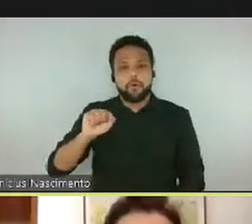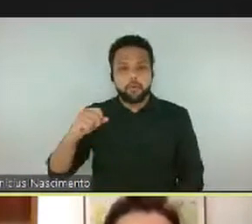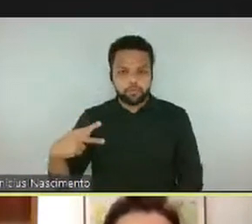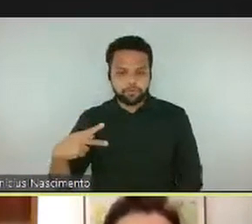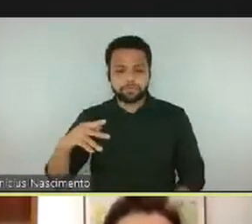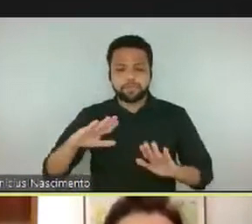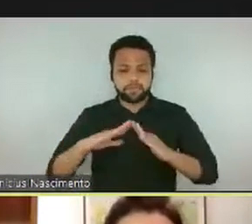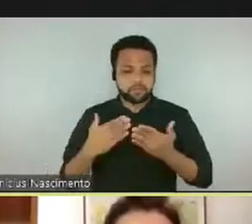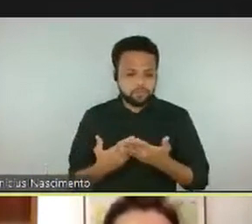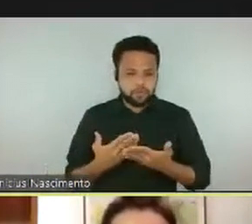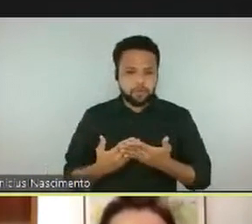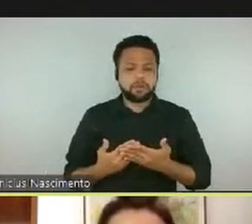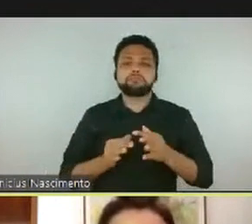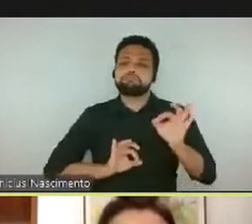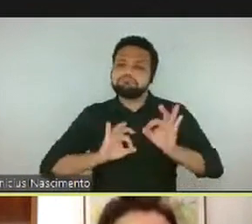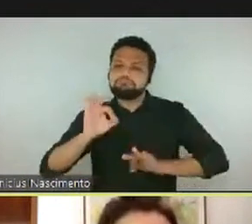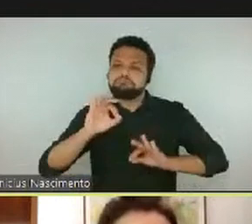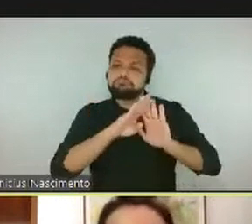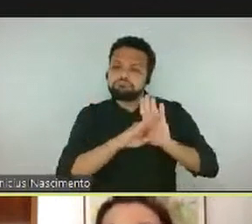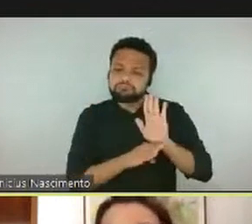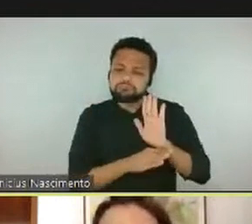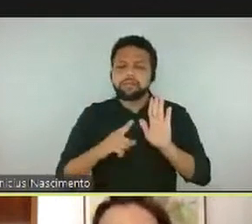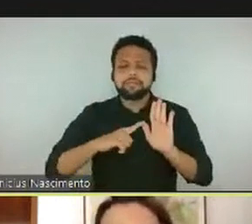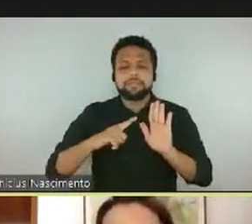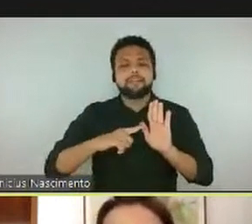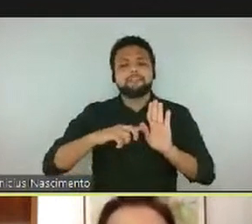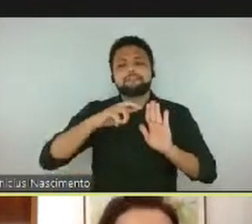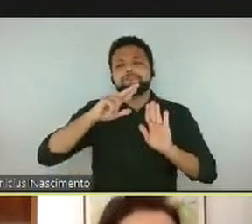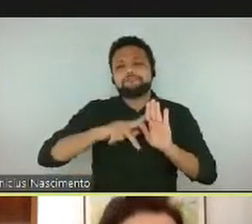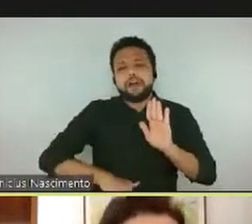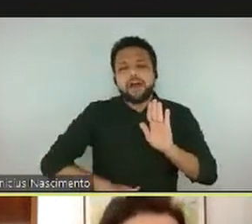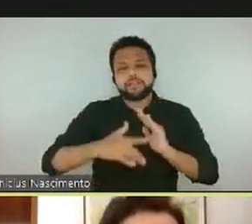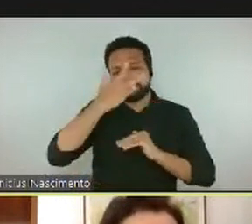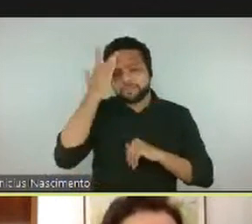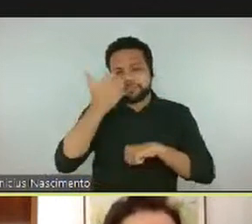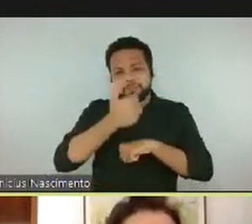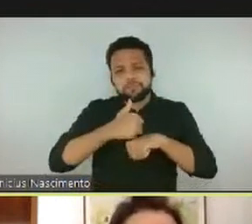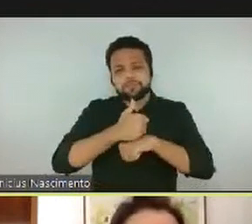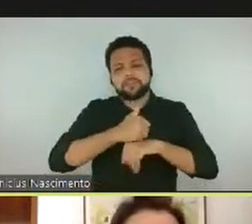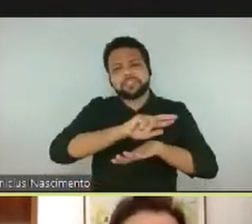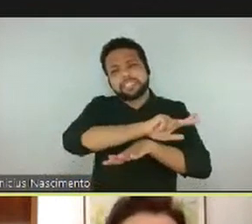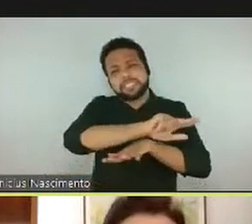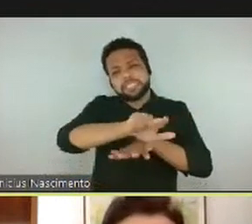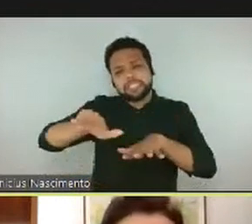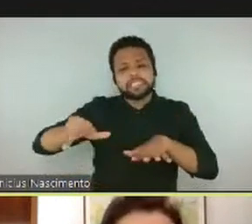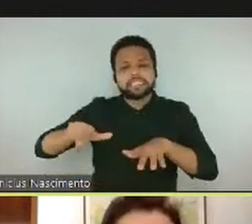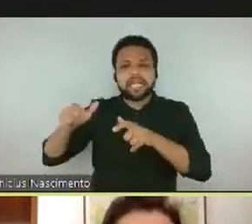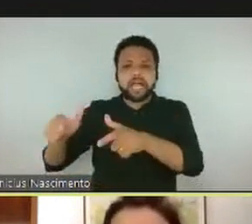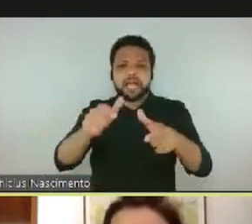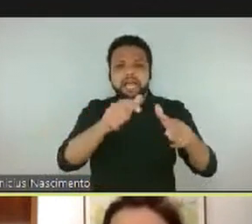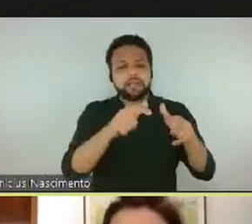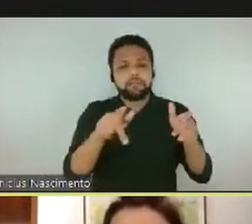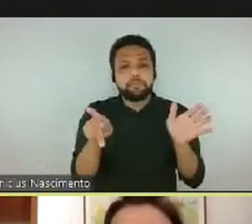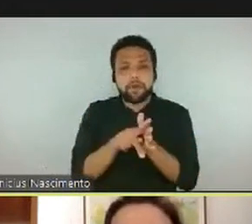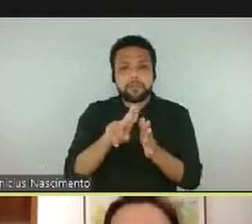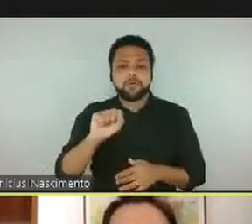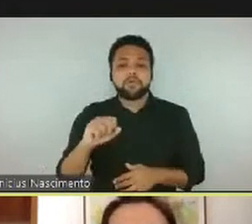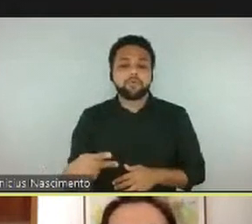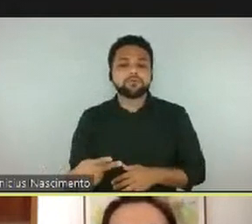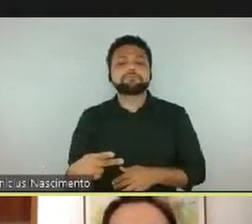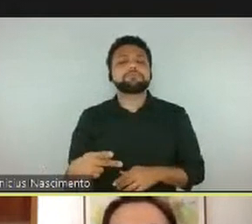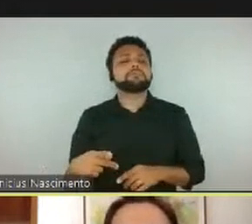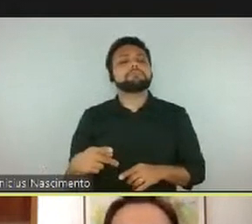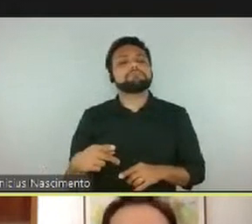cursos propostas por diferentes profissionais de várias unidades e espaços da universidade para professores